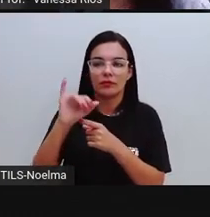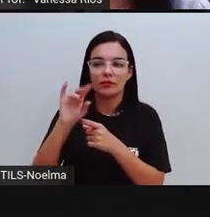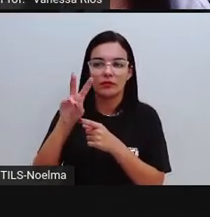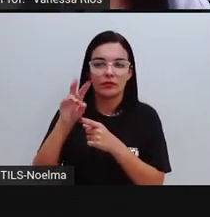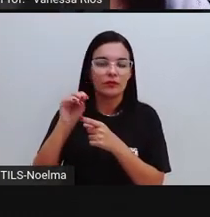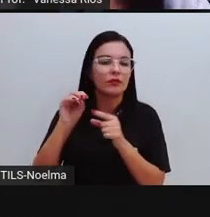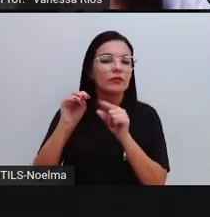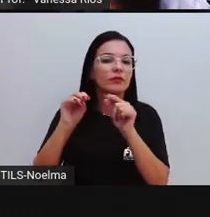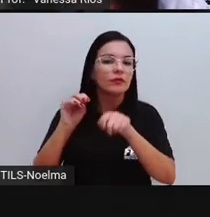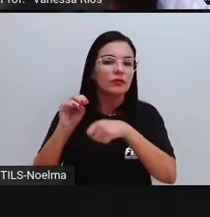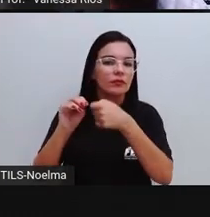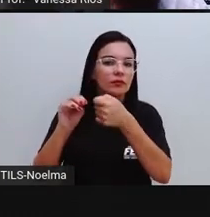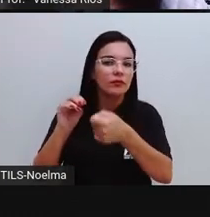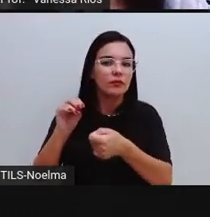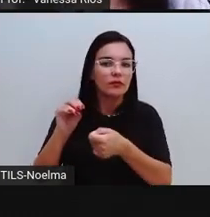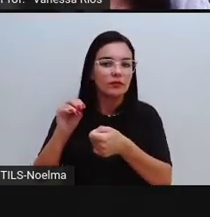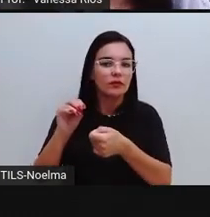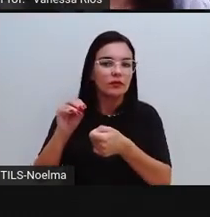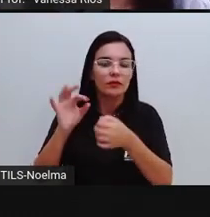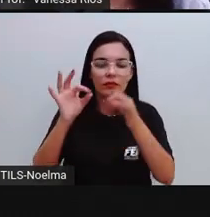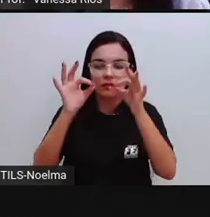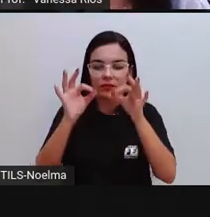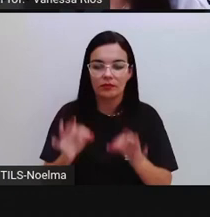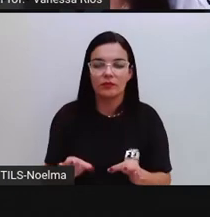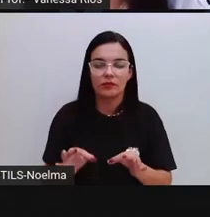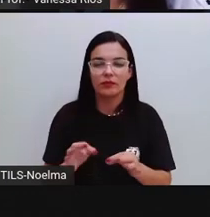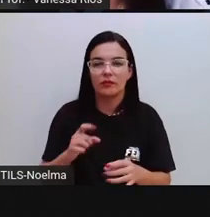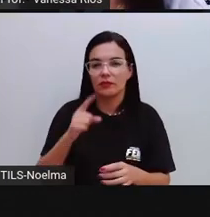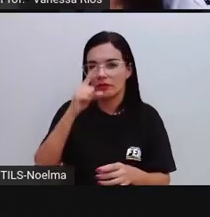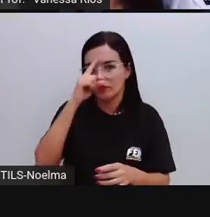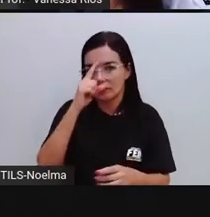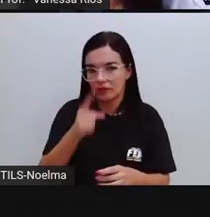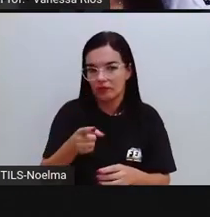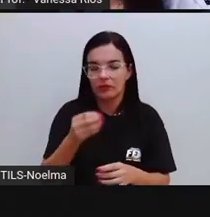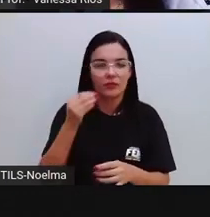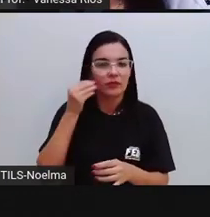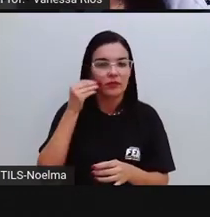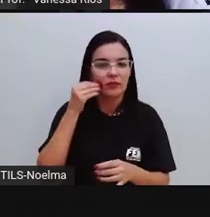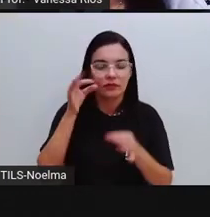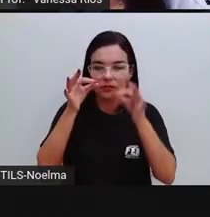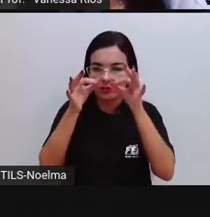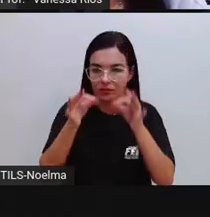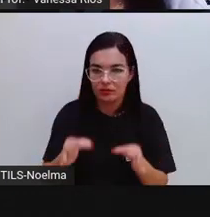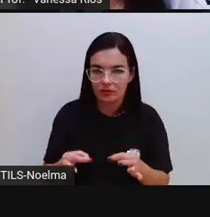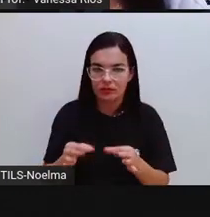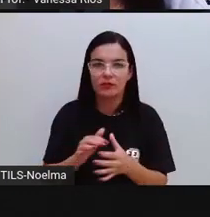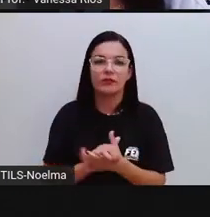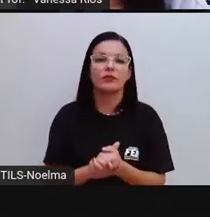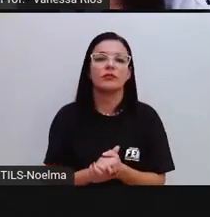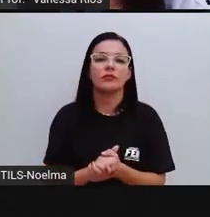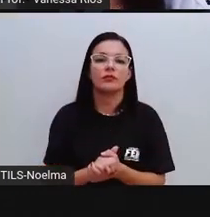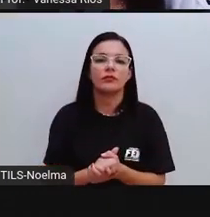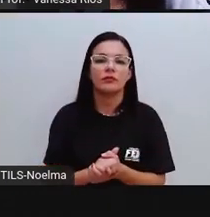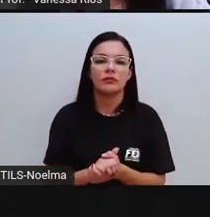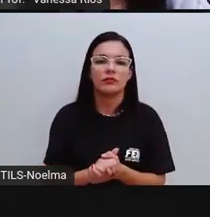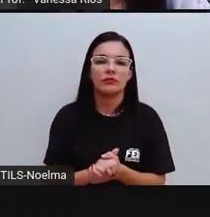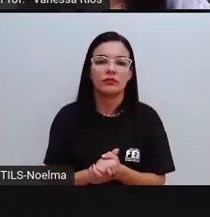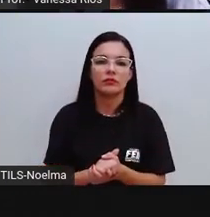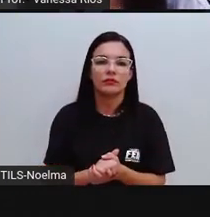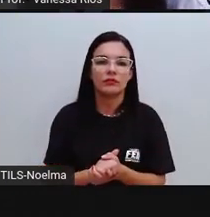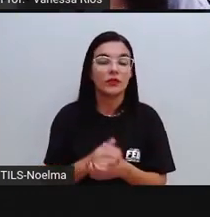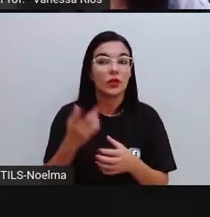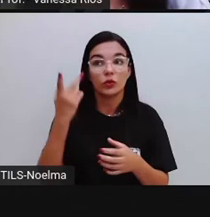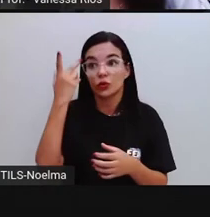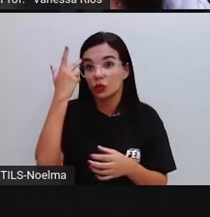verbos na produção das frases, né? Dos parágrafos, dos textos. Então, o modo indicativo é o modo mais